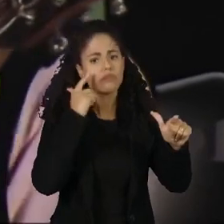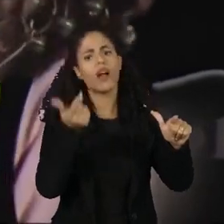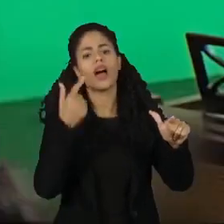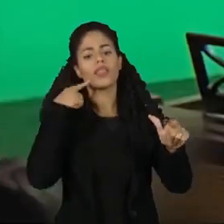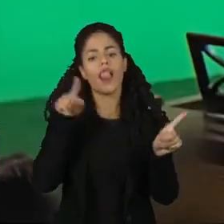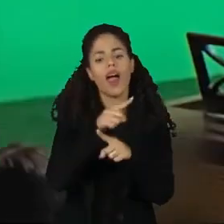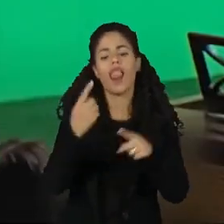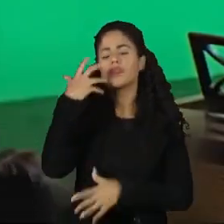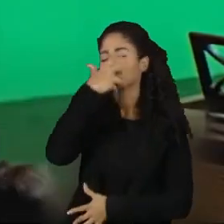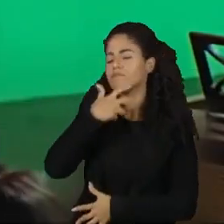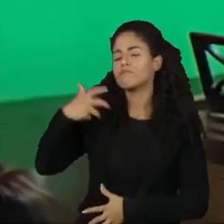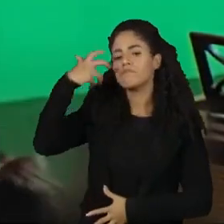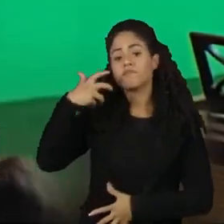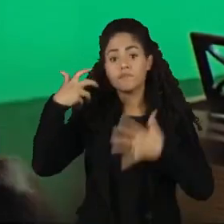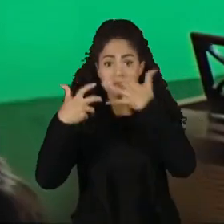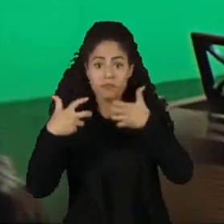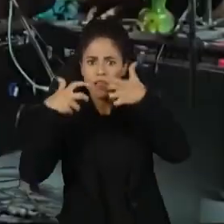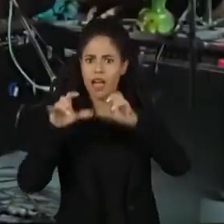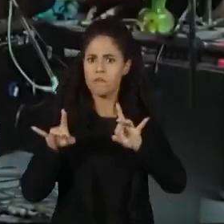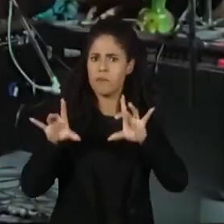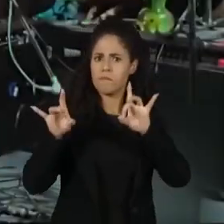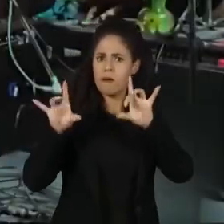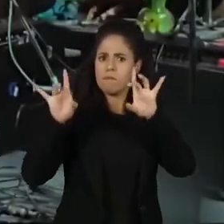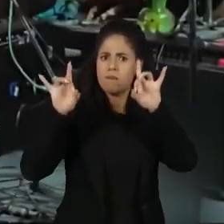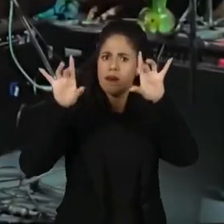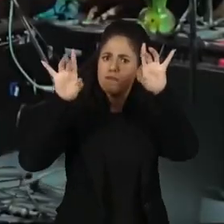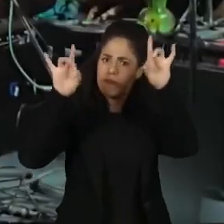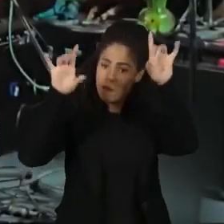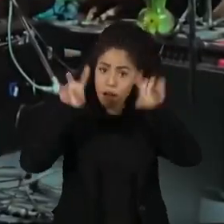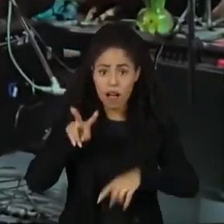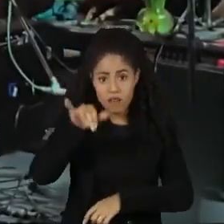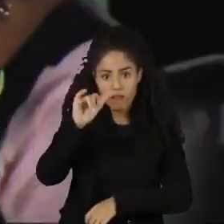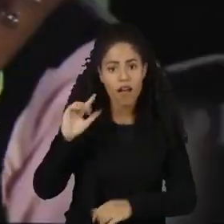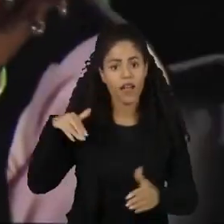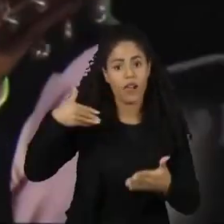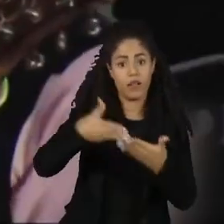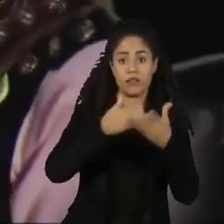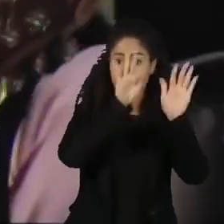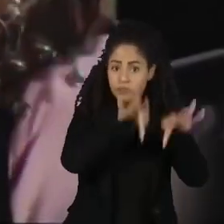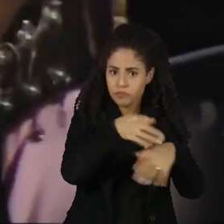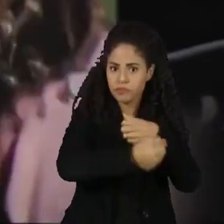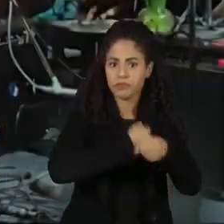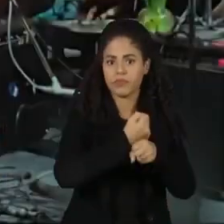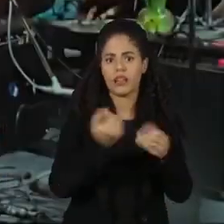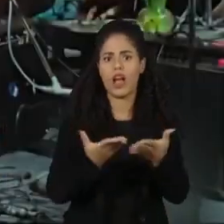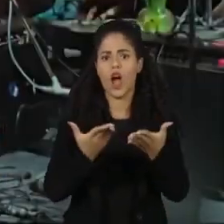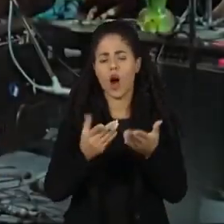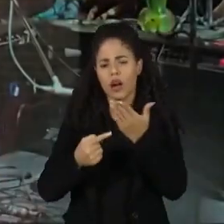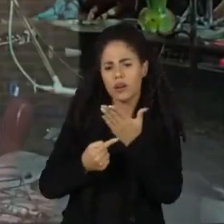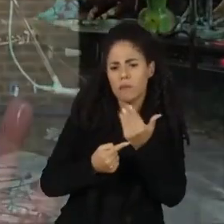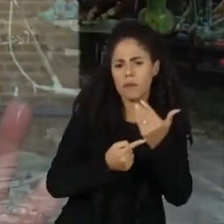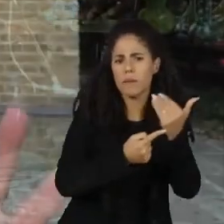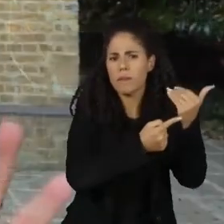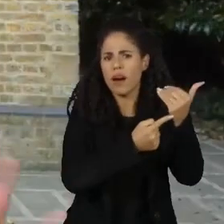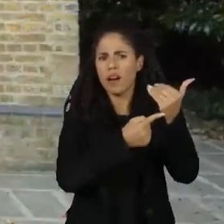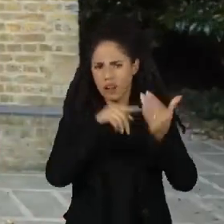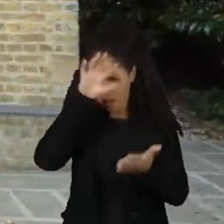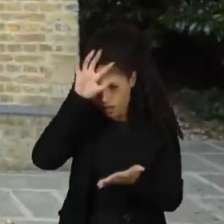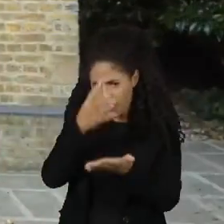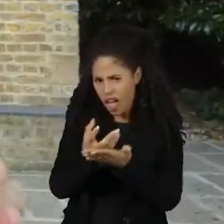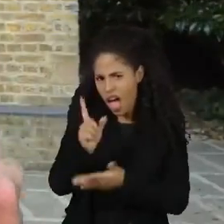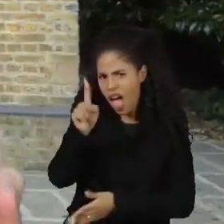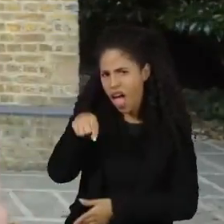uma canção inédita do grupo que Paul vai lançar até o fim do ano. A tecnologia pode ser artificial,